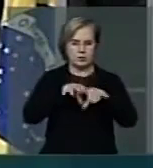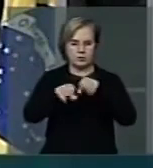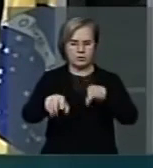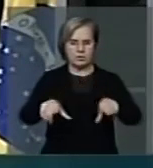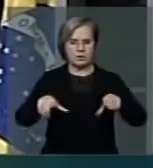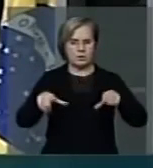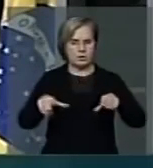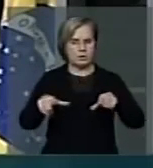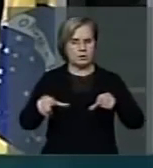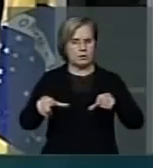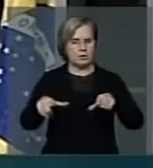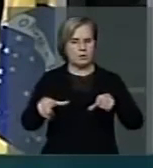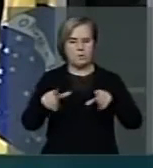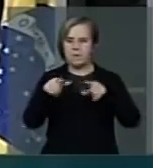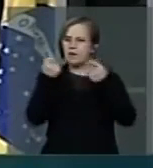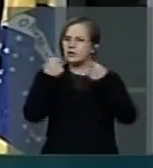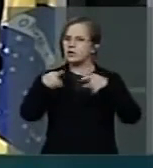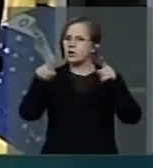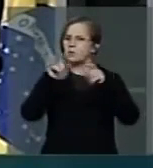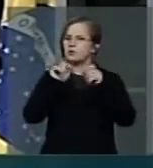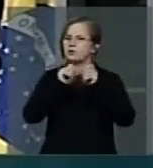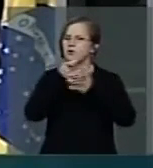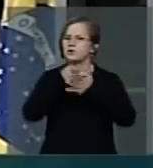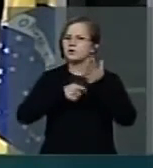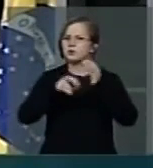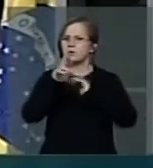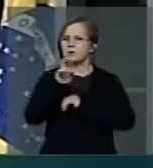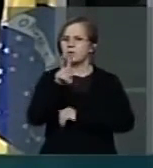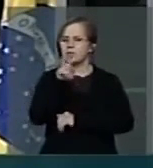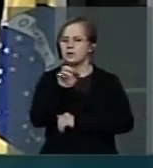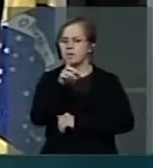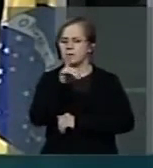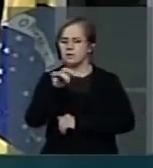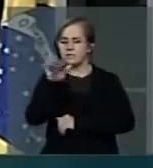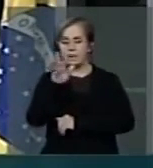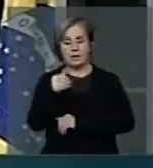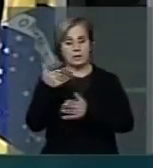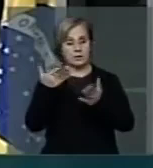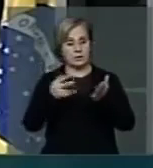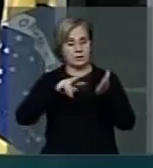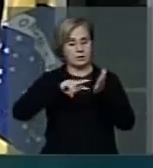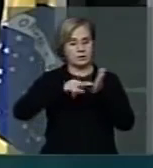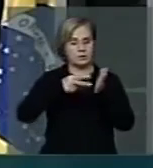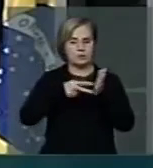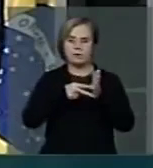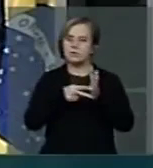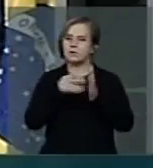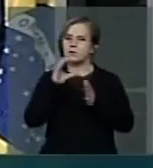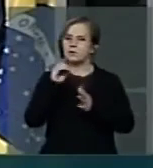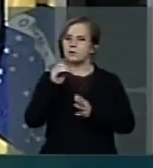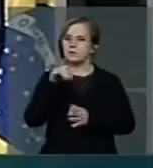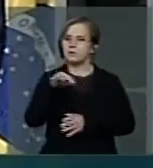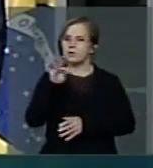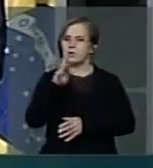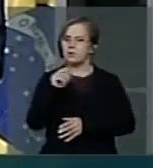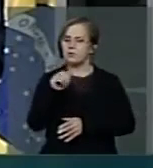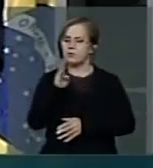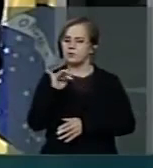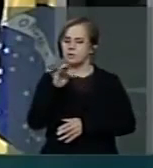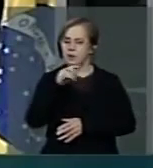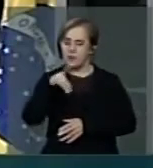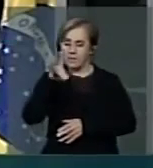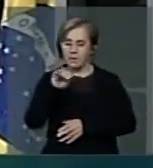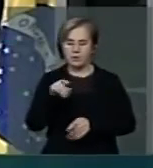é contrabando, não é importação de médicos. O ministro se agarra a subterfúgios, manipula dados,